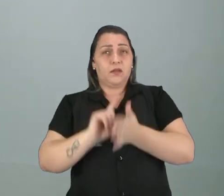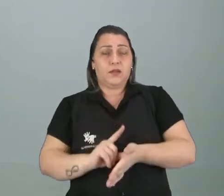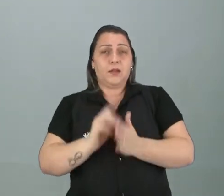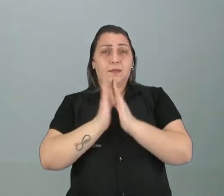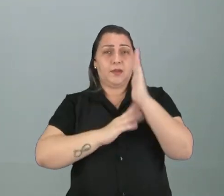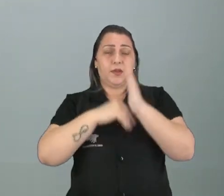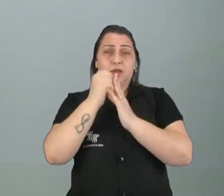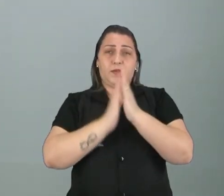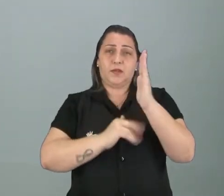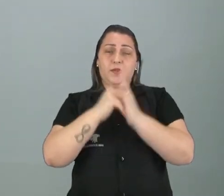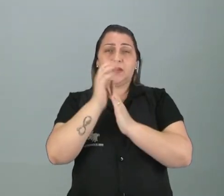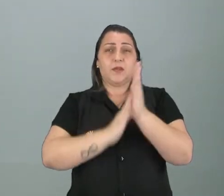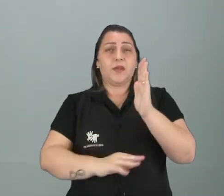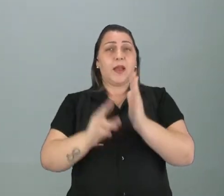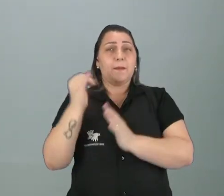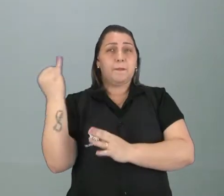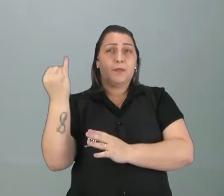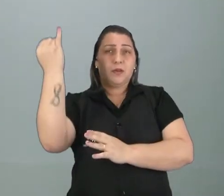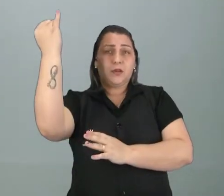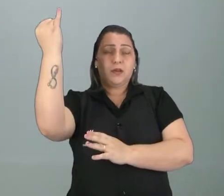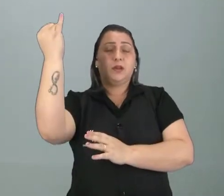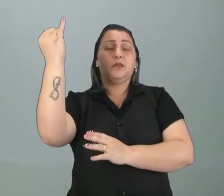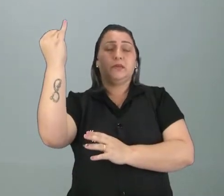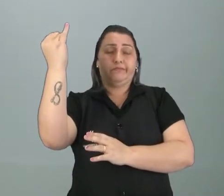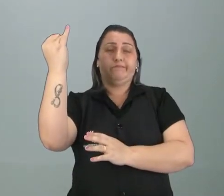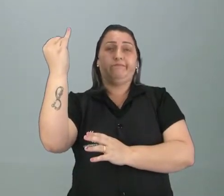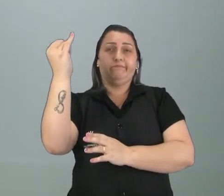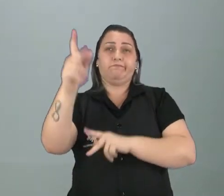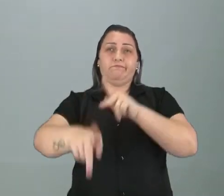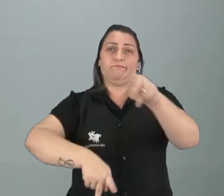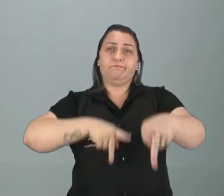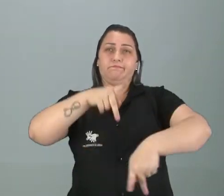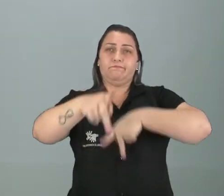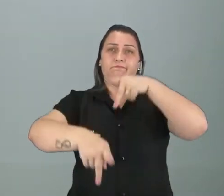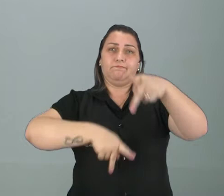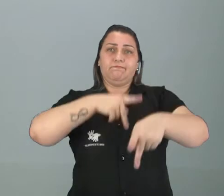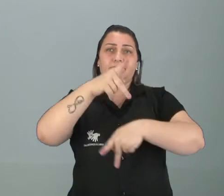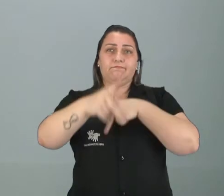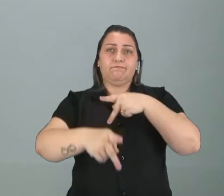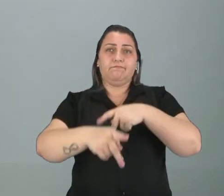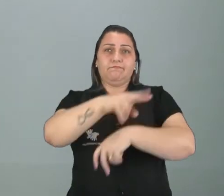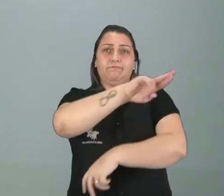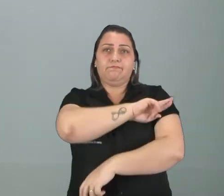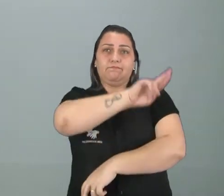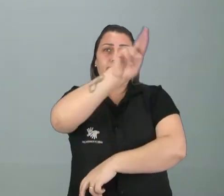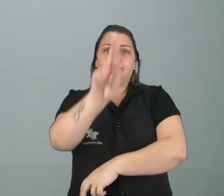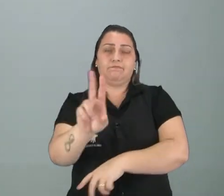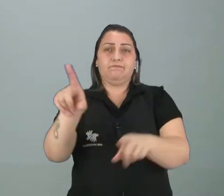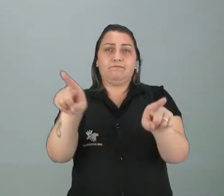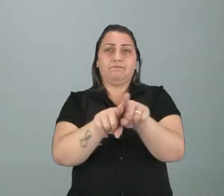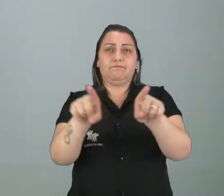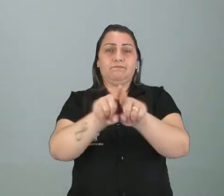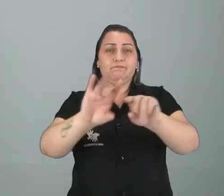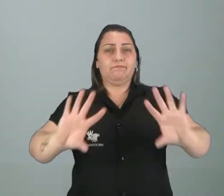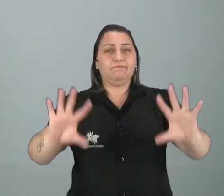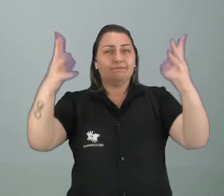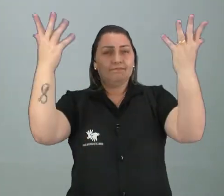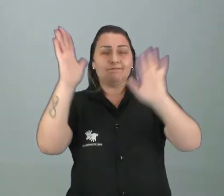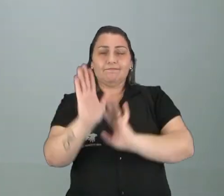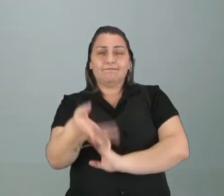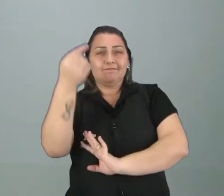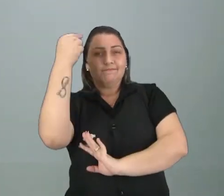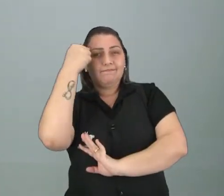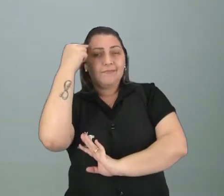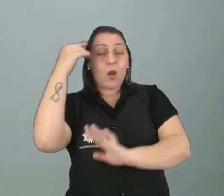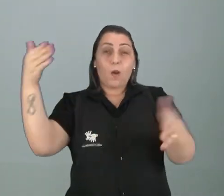As pinturas que são bastante importantes, né? Para eles. As pinturas representam também a festa. Já pensou?